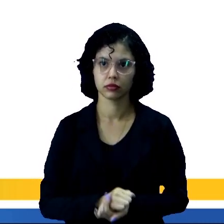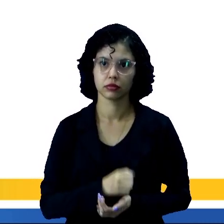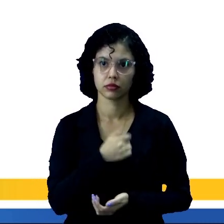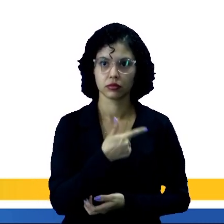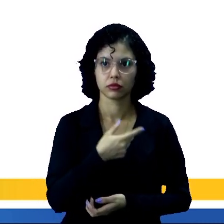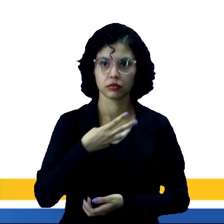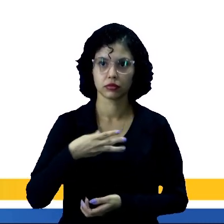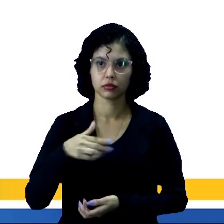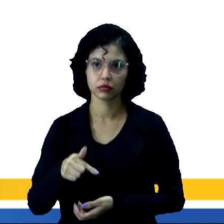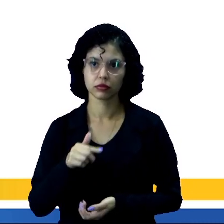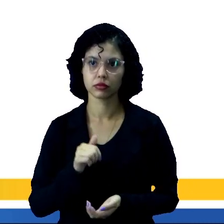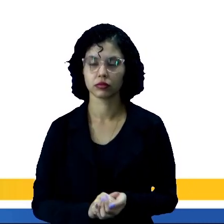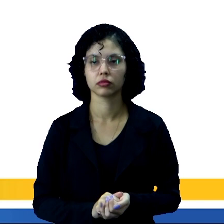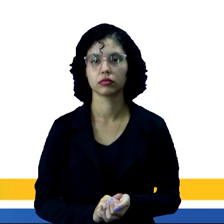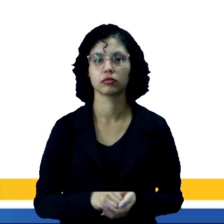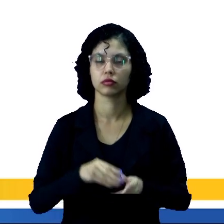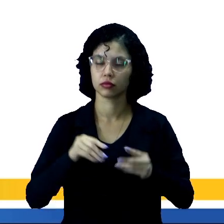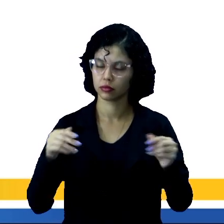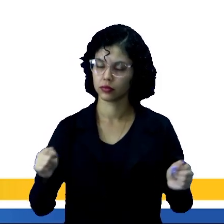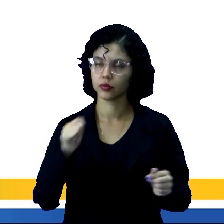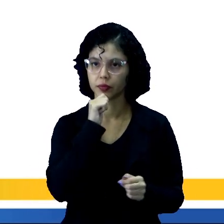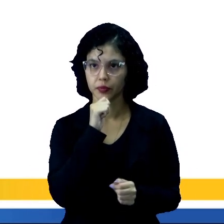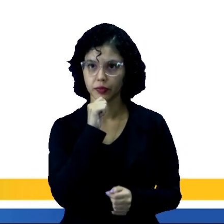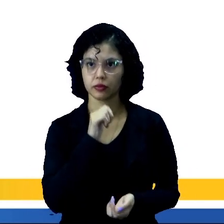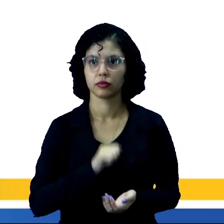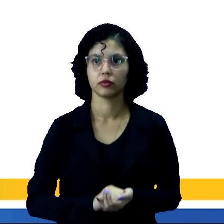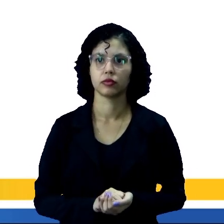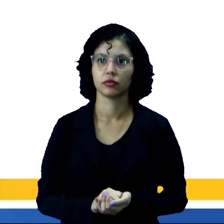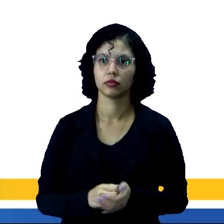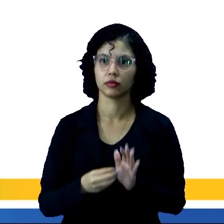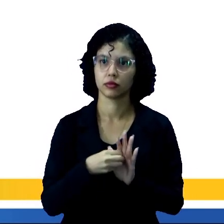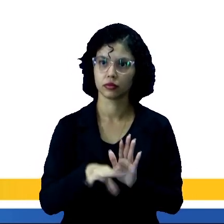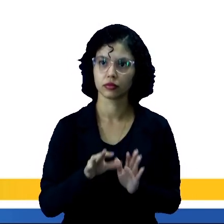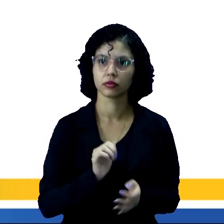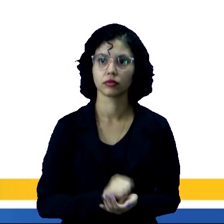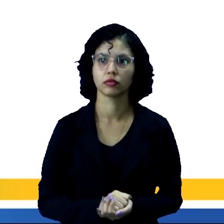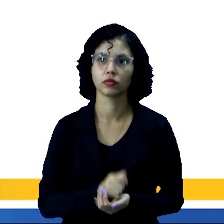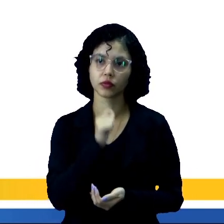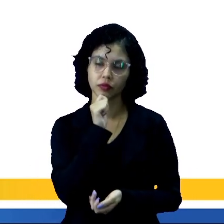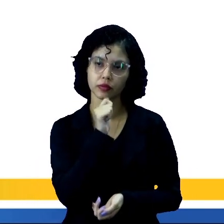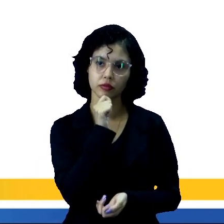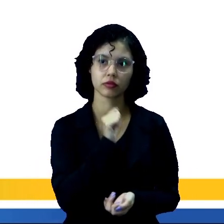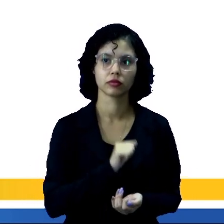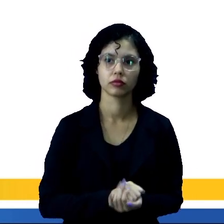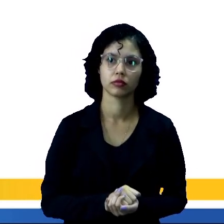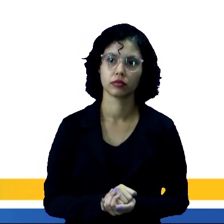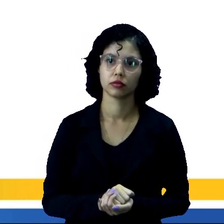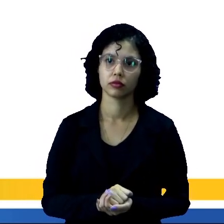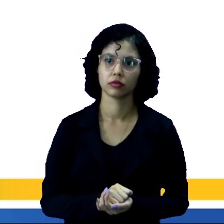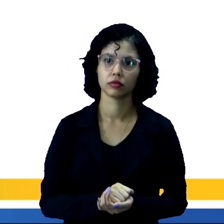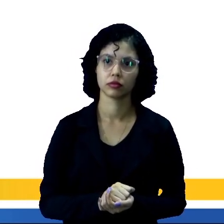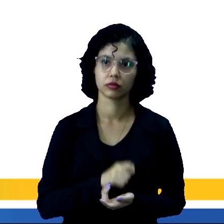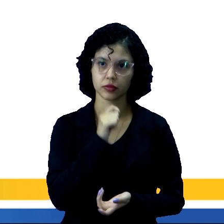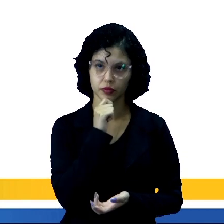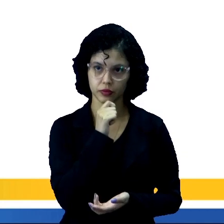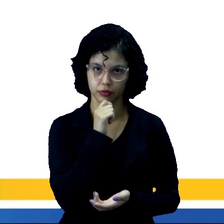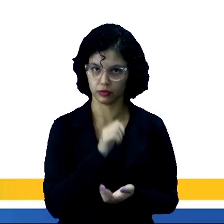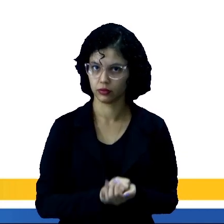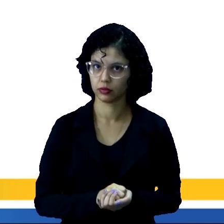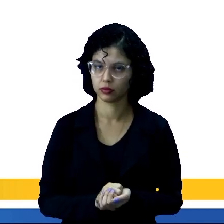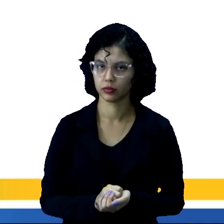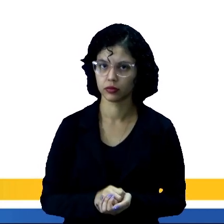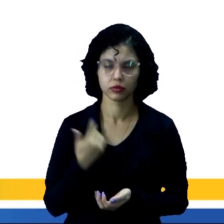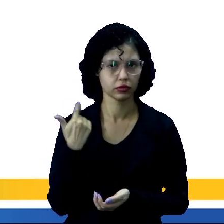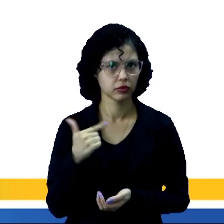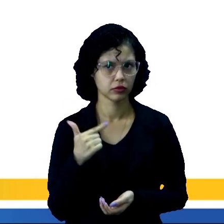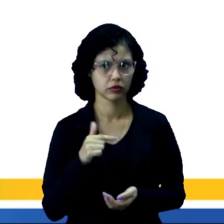237 dessas terras ainda tramitam, né? Nos processos demarcatórios e não são